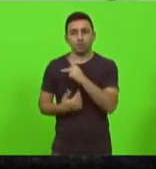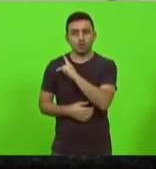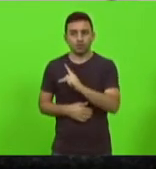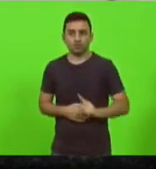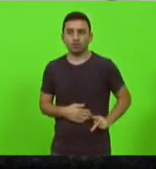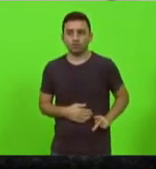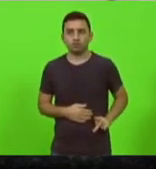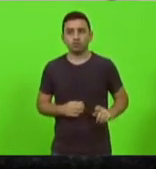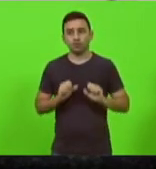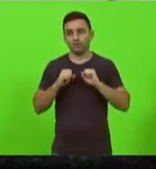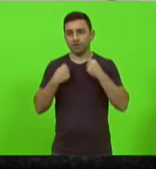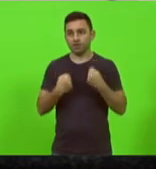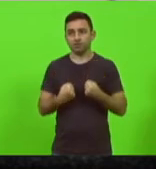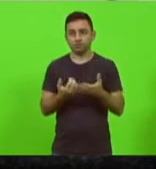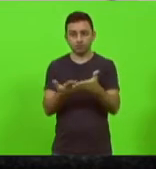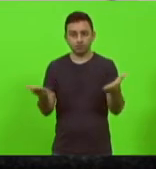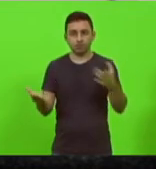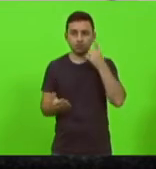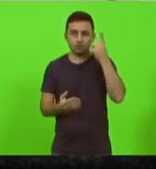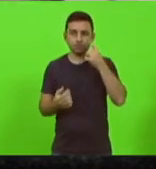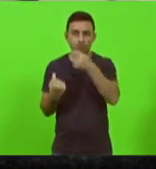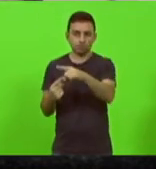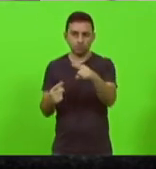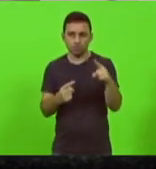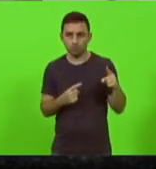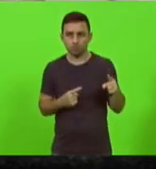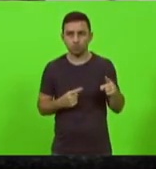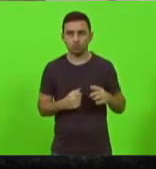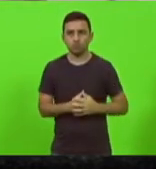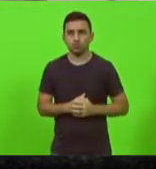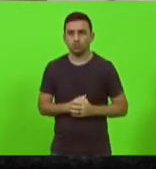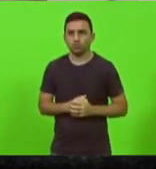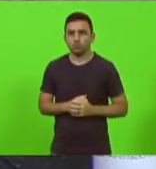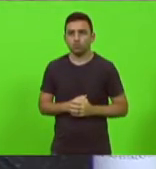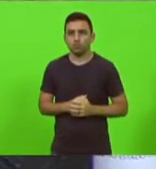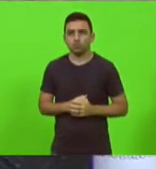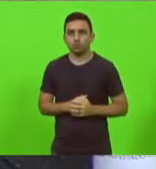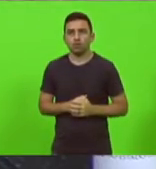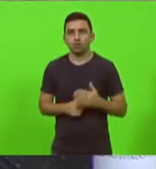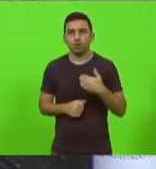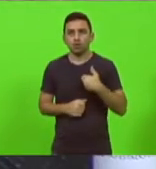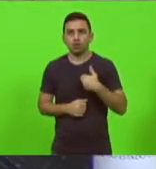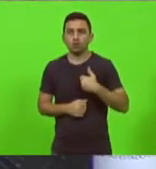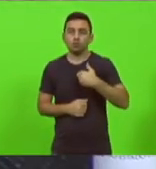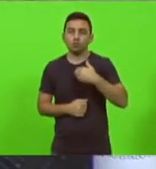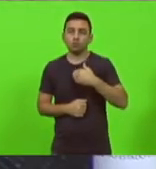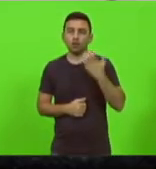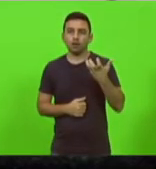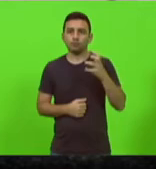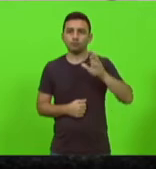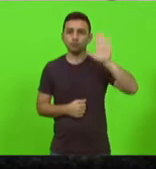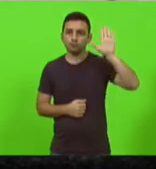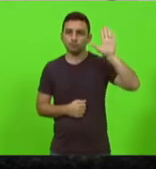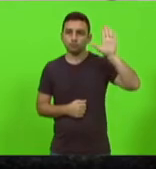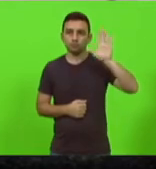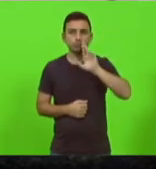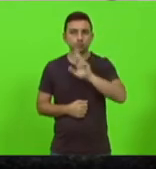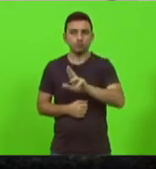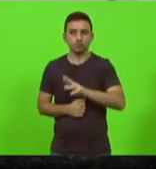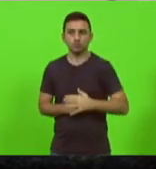defesa dos deputados que foram atacados então eu vou exigir eu vou exigir direito de resposta tá então